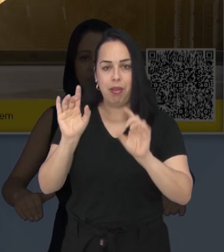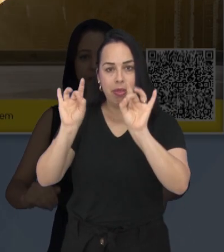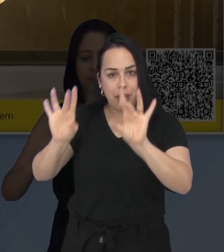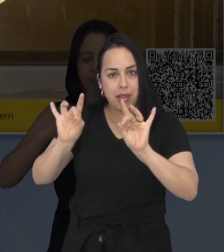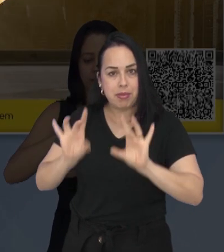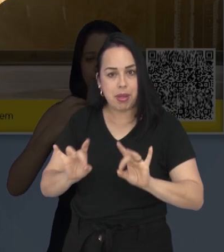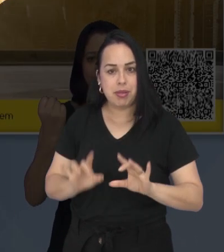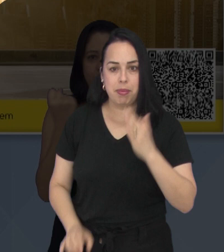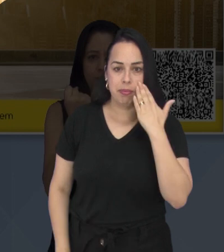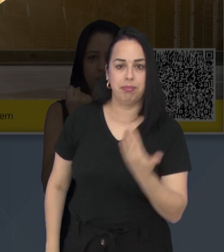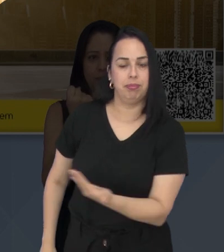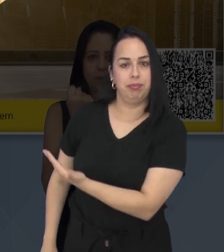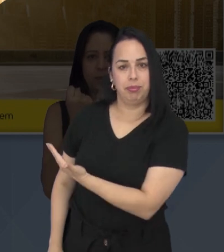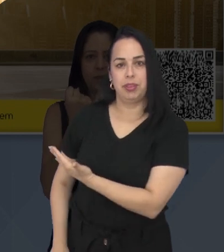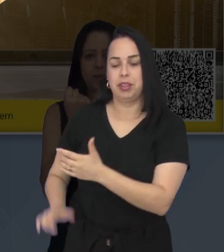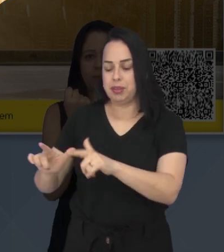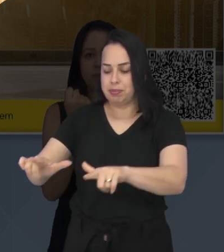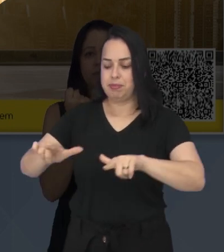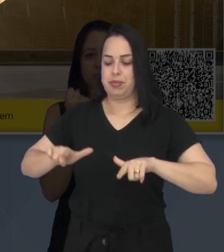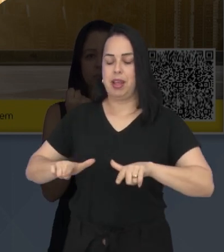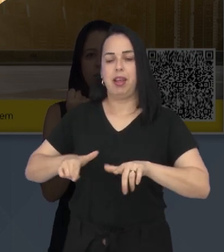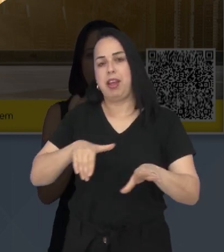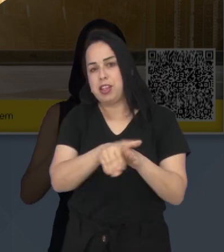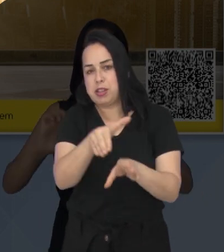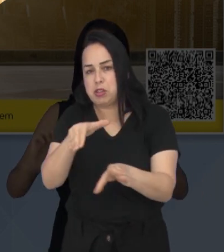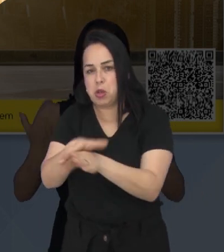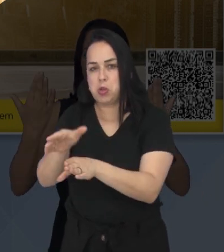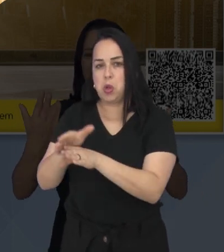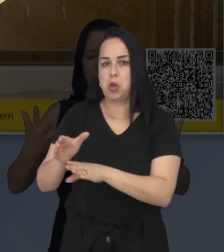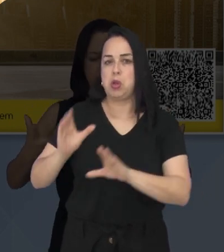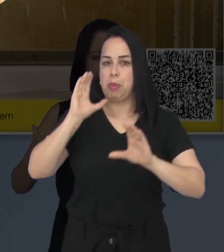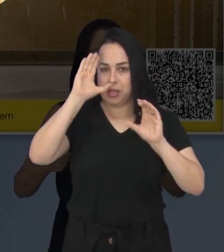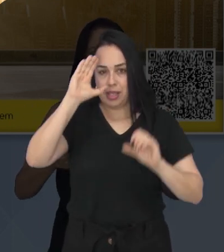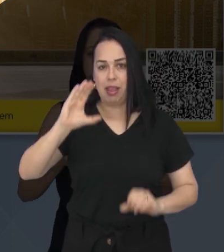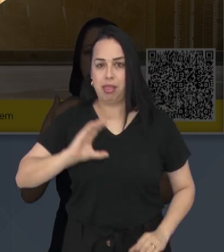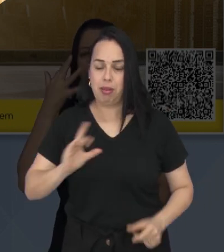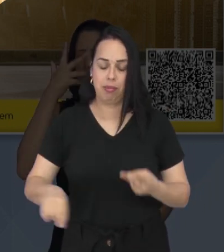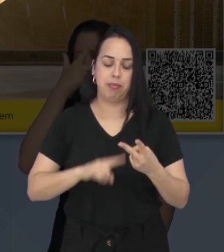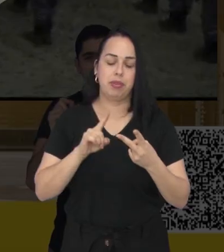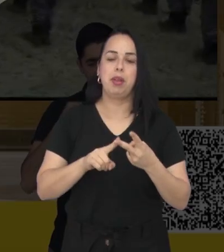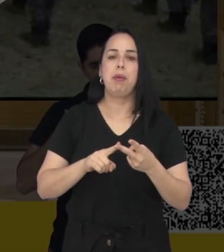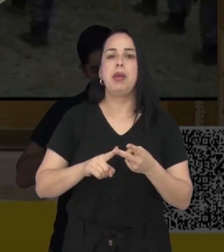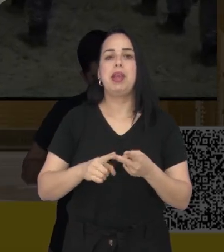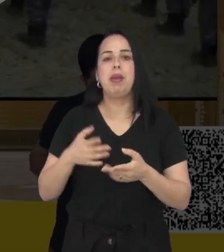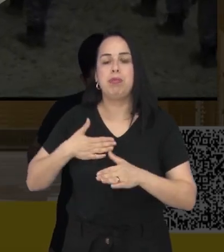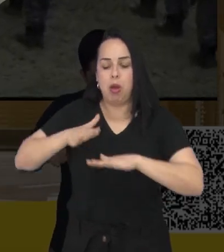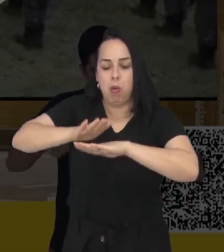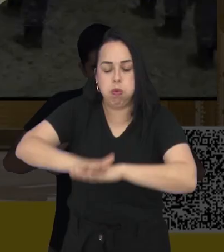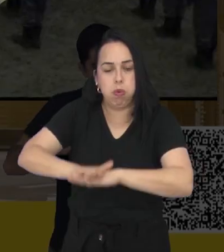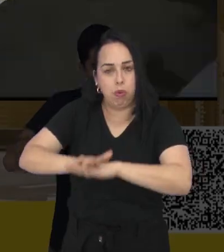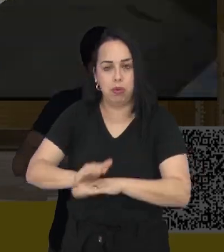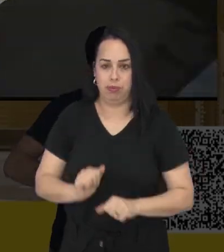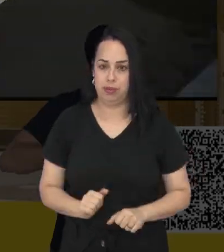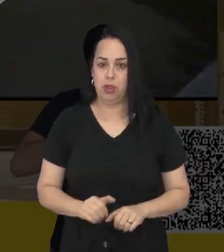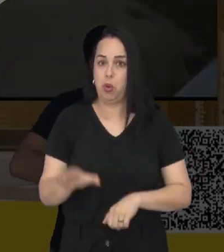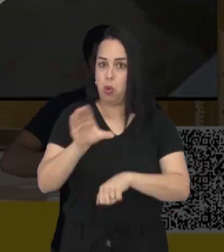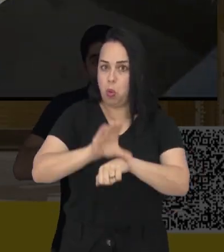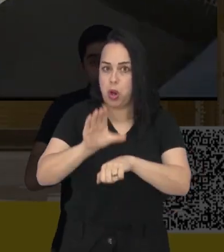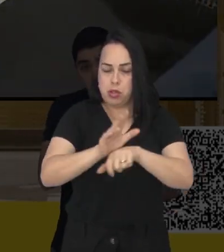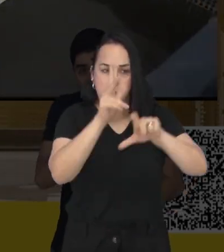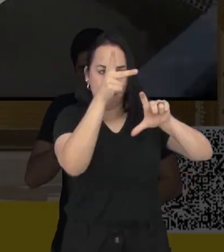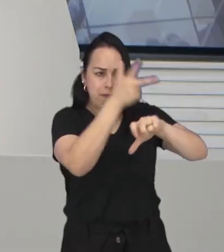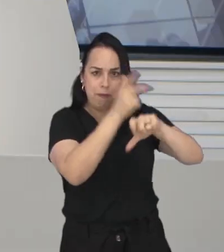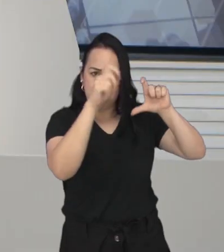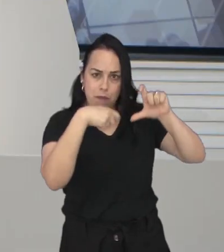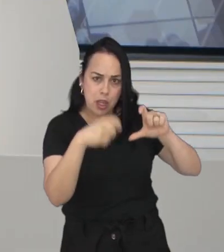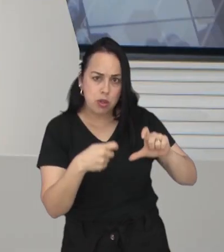certificados e foram instruídas sobre civilidade, ética e primeiros socorros. Um vídeo sobre o curso foi apresentado em